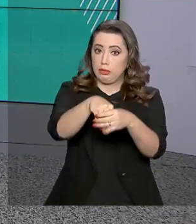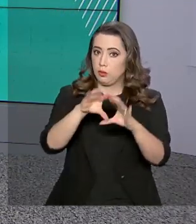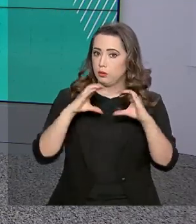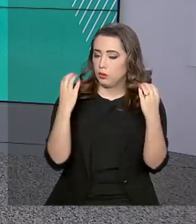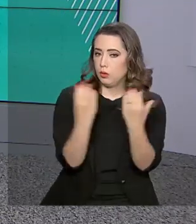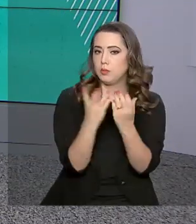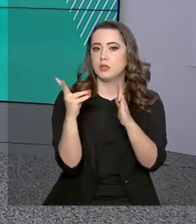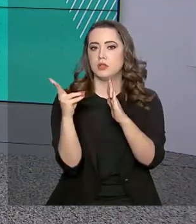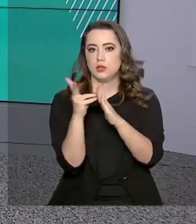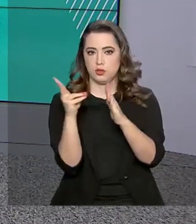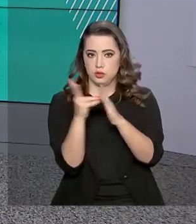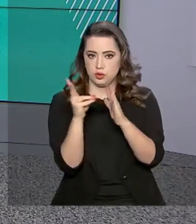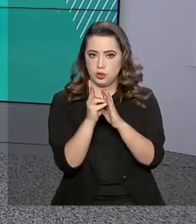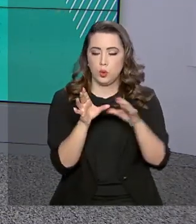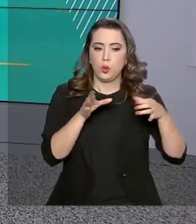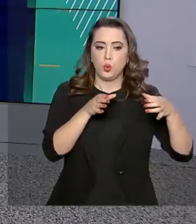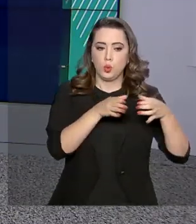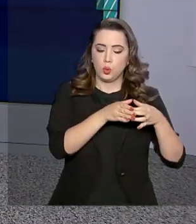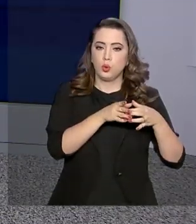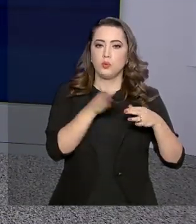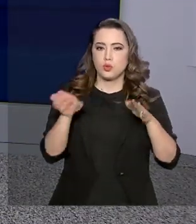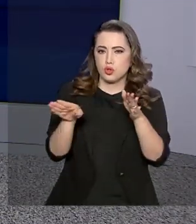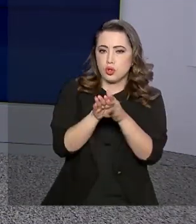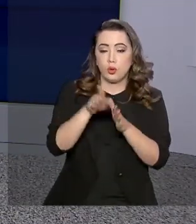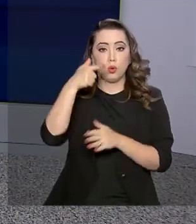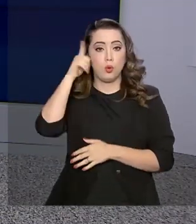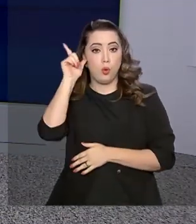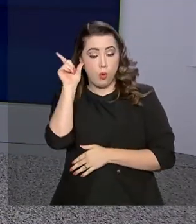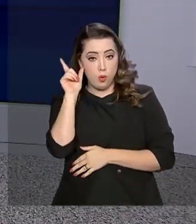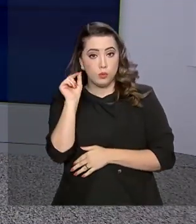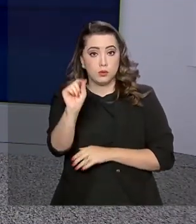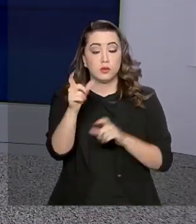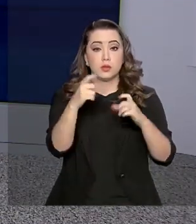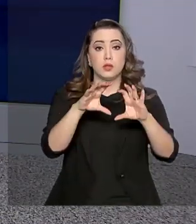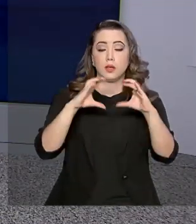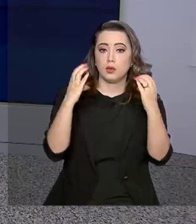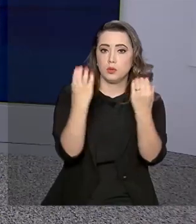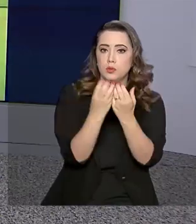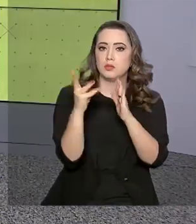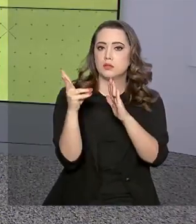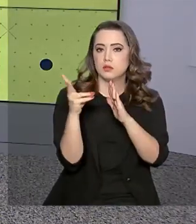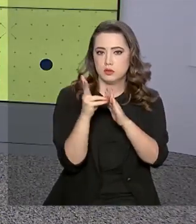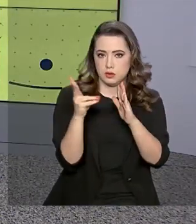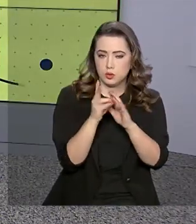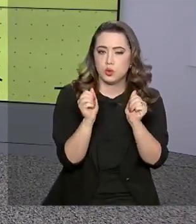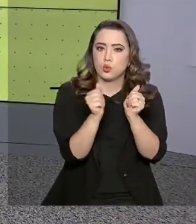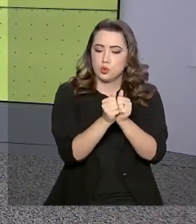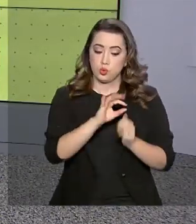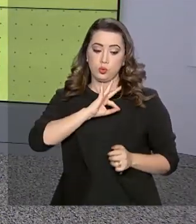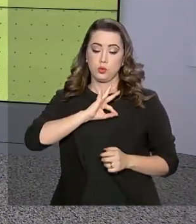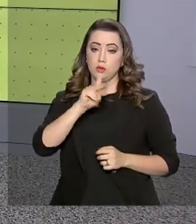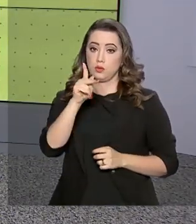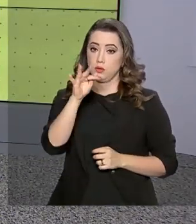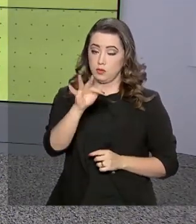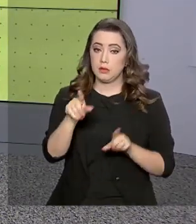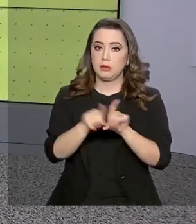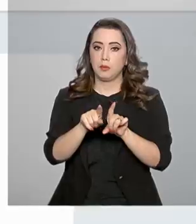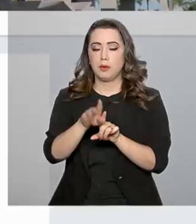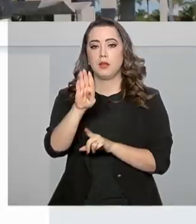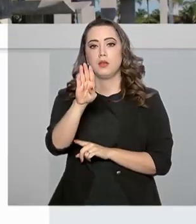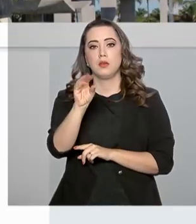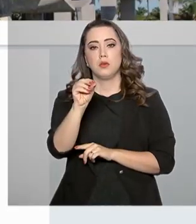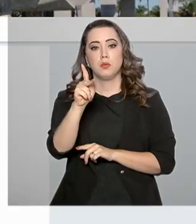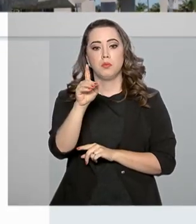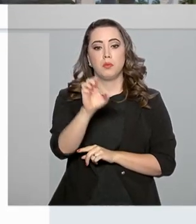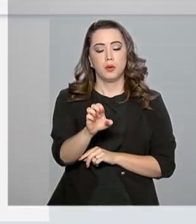chegaram ontem à aldeia, junto com a Polícia Federal e o BOPE, e um gabinete de crise já foi criado pelo Governo Federal. Pelas